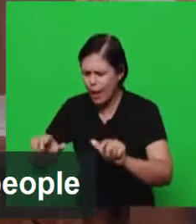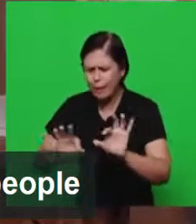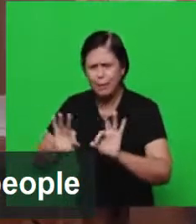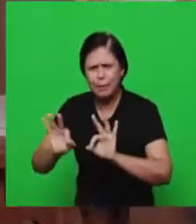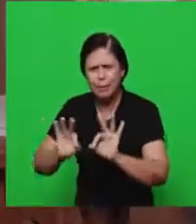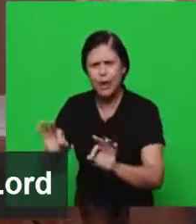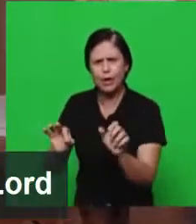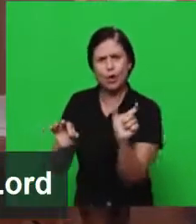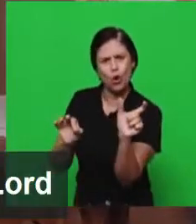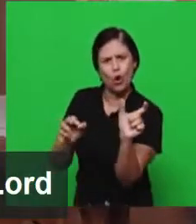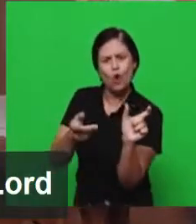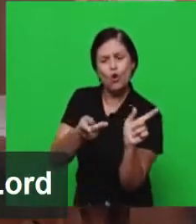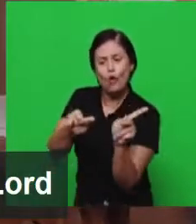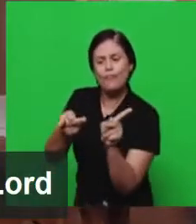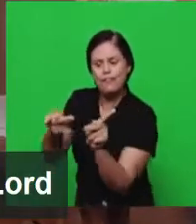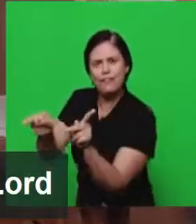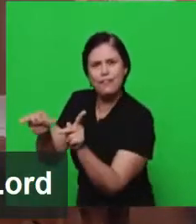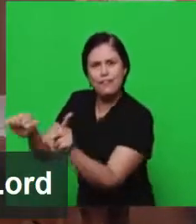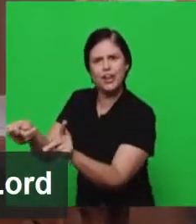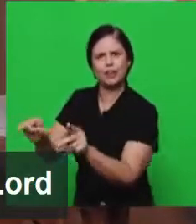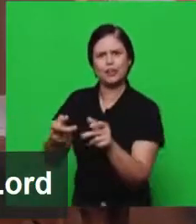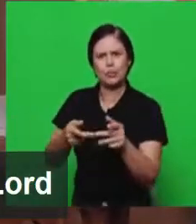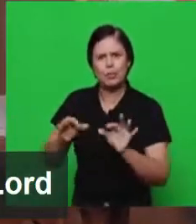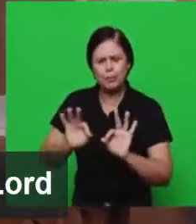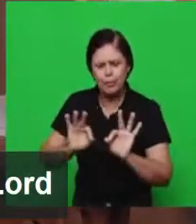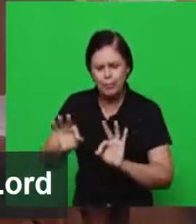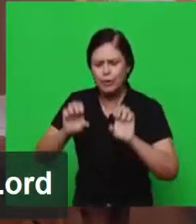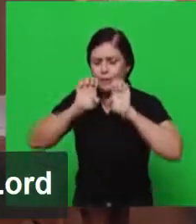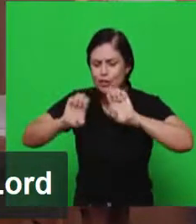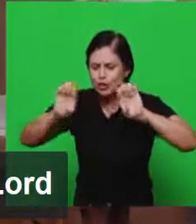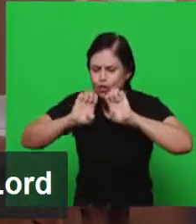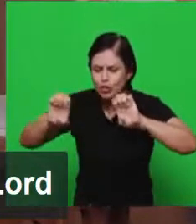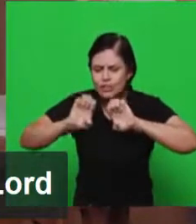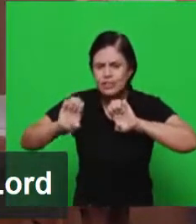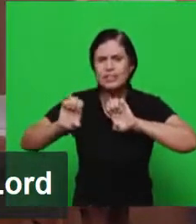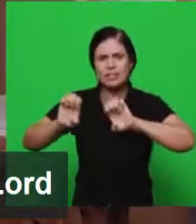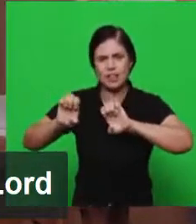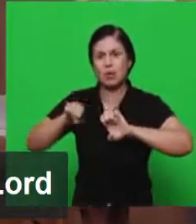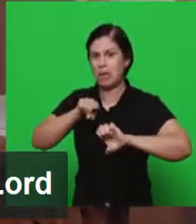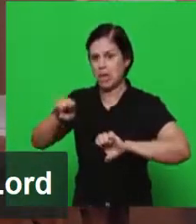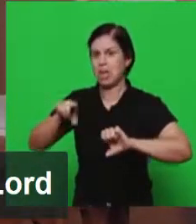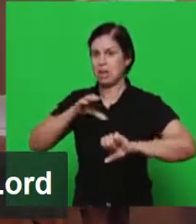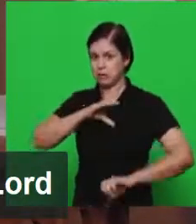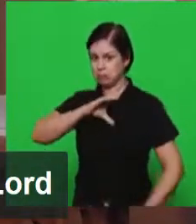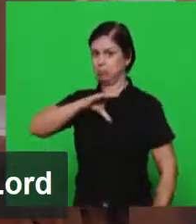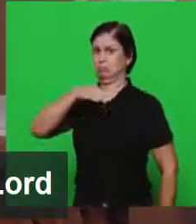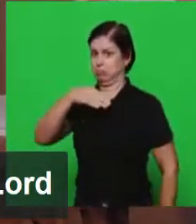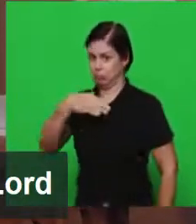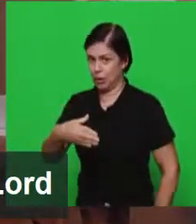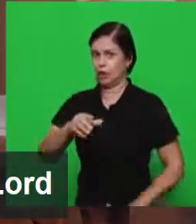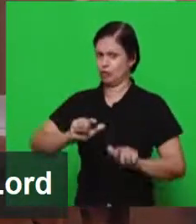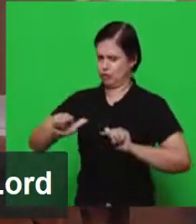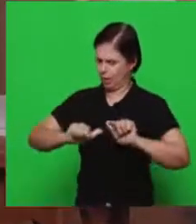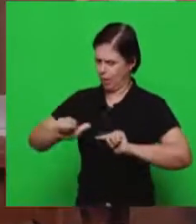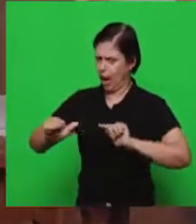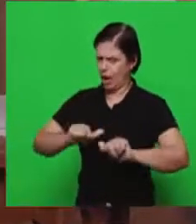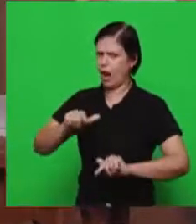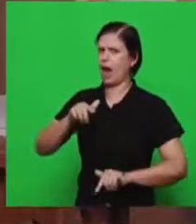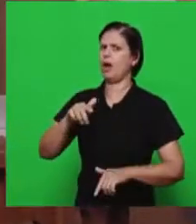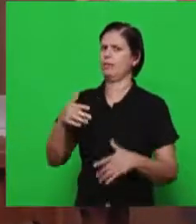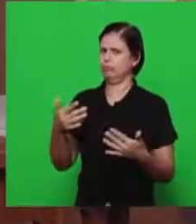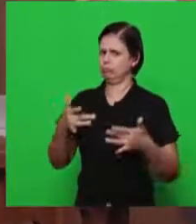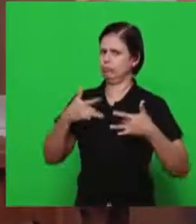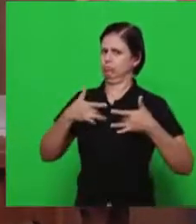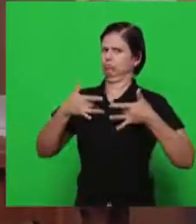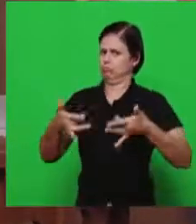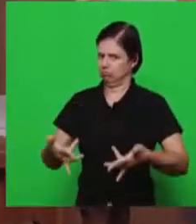povo de fato disposto ao trabalho da obra do Senhor. E nós